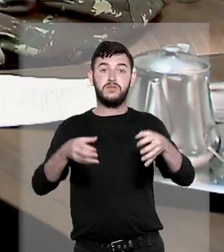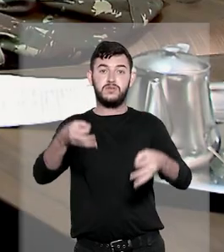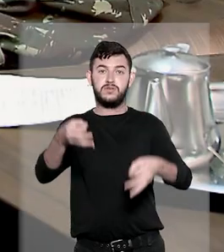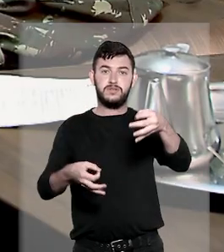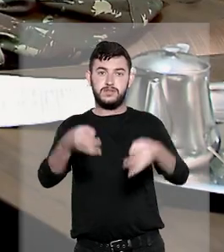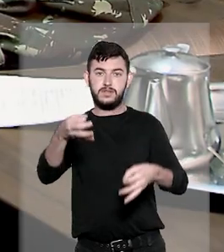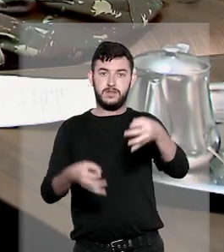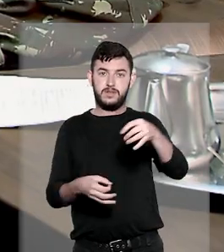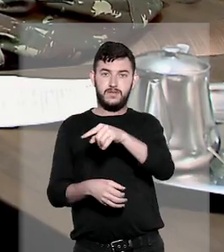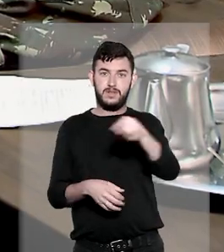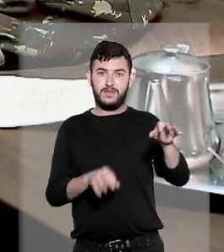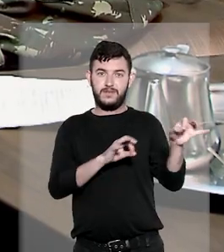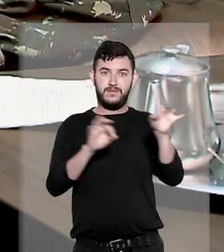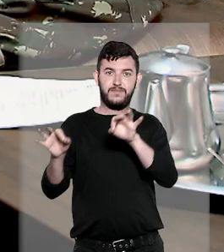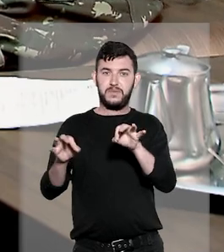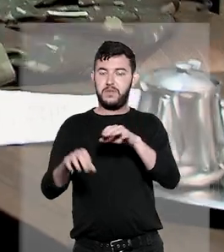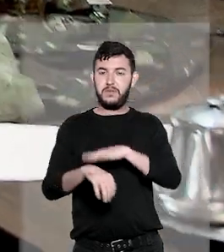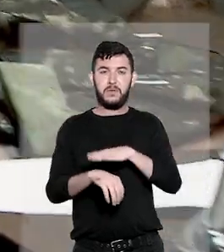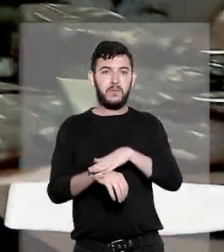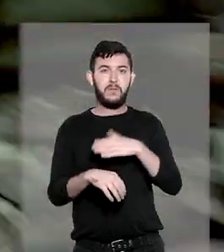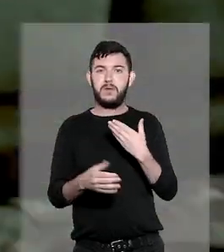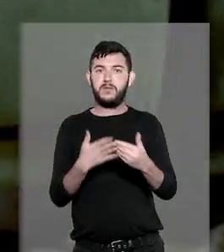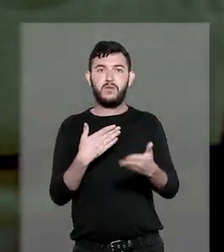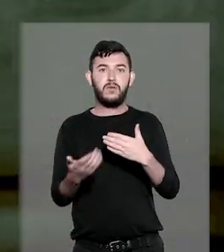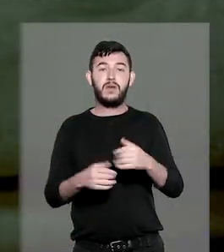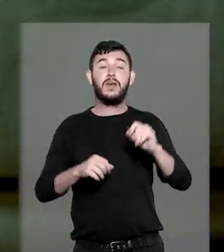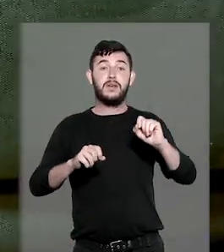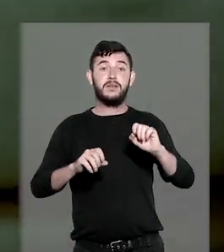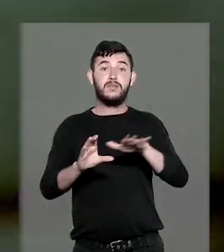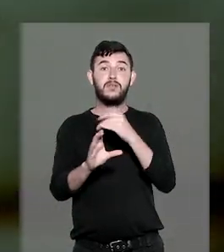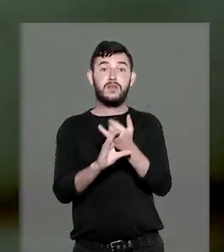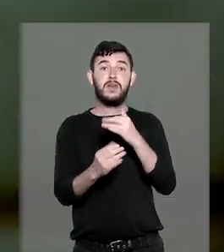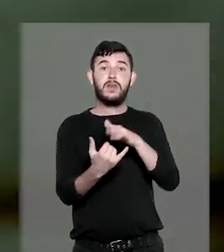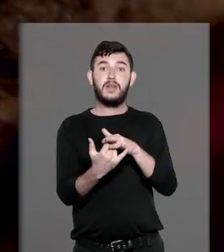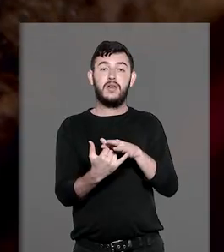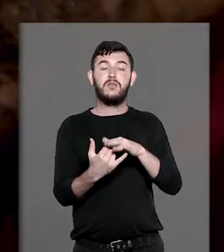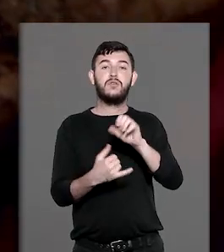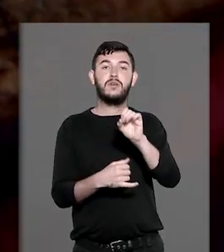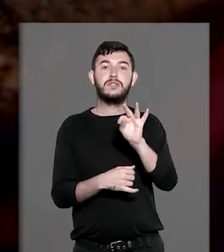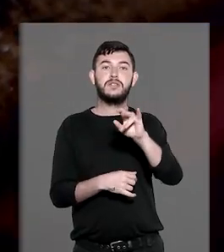você pode assistir a qualquer momento pelo canal do STJ no YouTube.